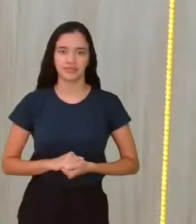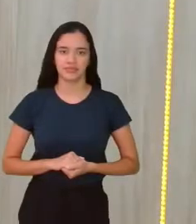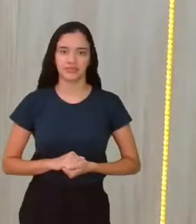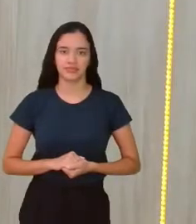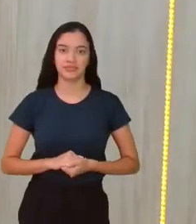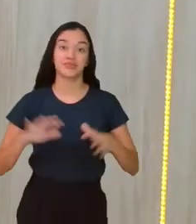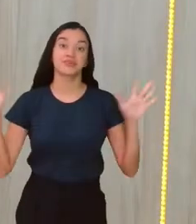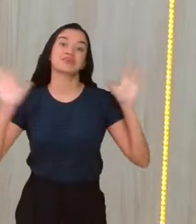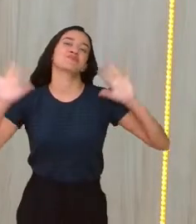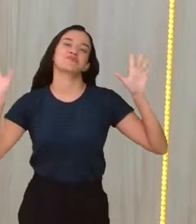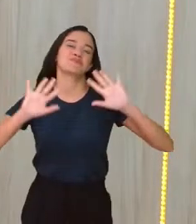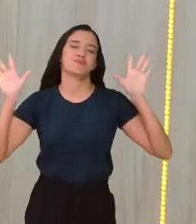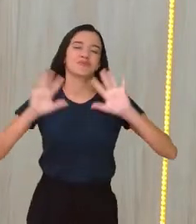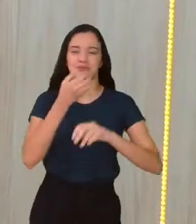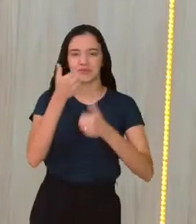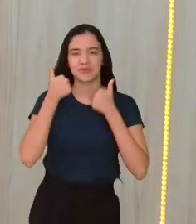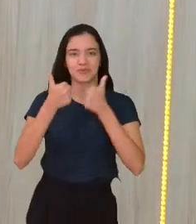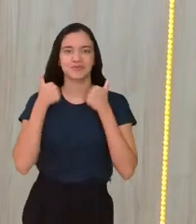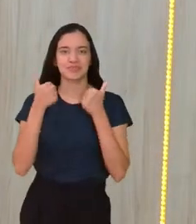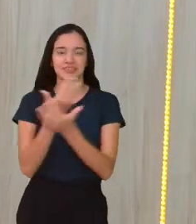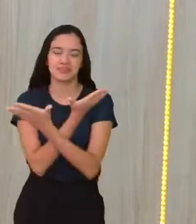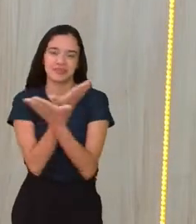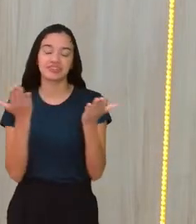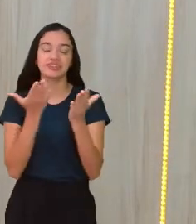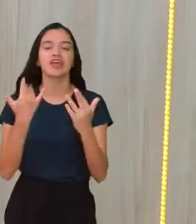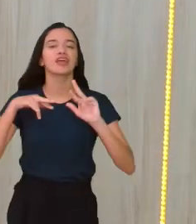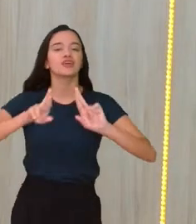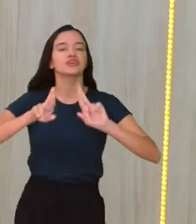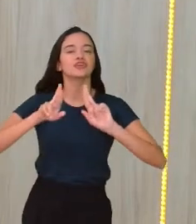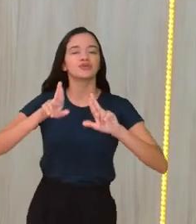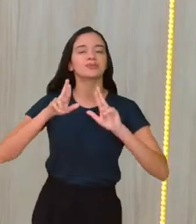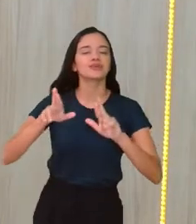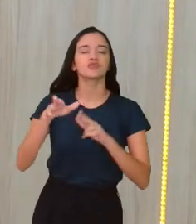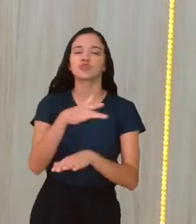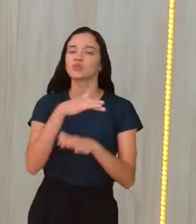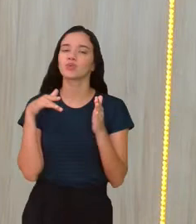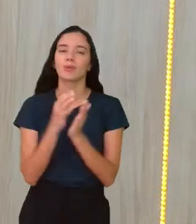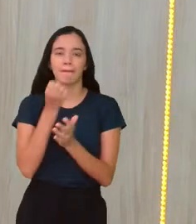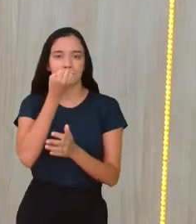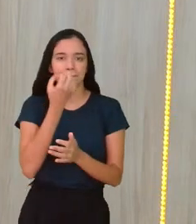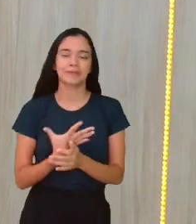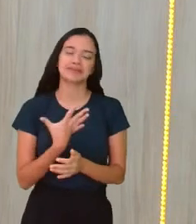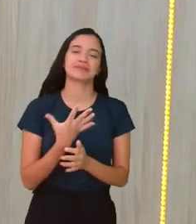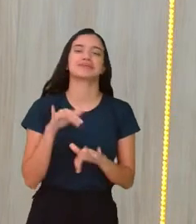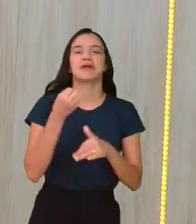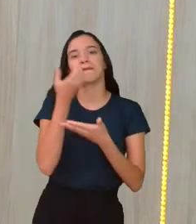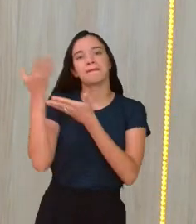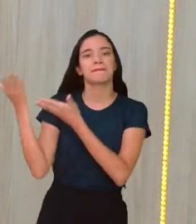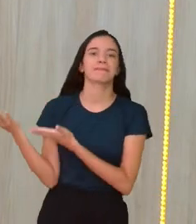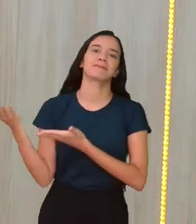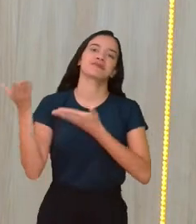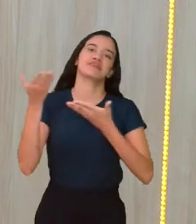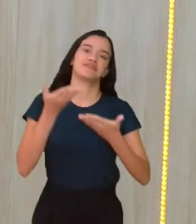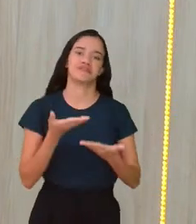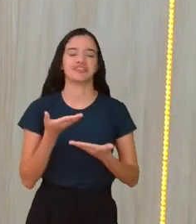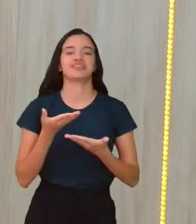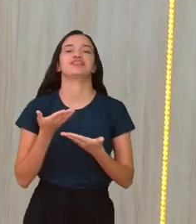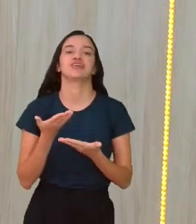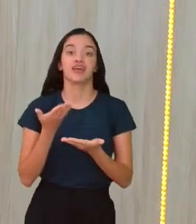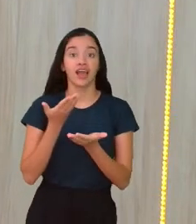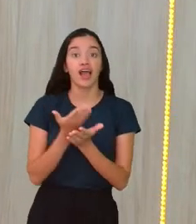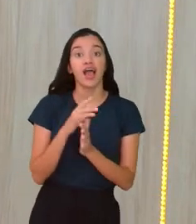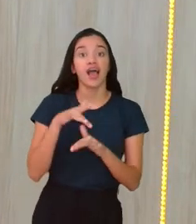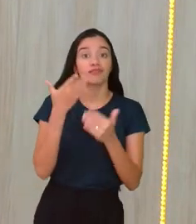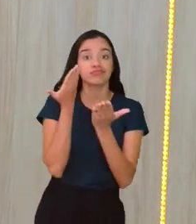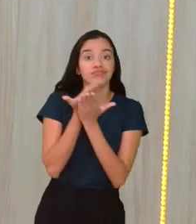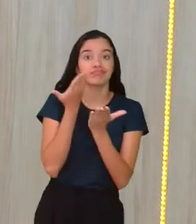E aí meu povo, tudo bem com vocês? Espero que todos e todas estejam bem, sejam todos e todas bem-vindos